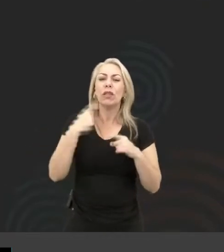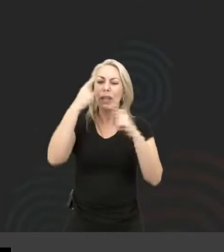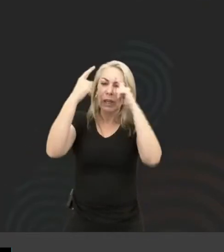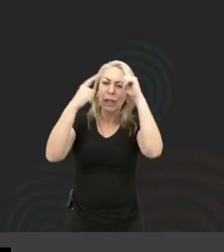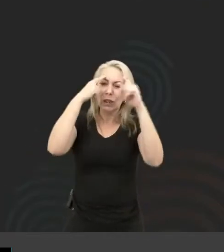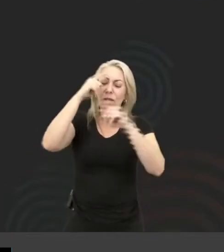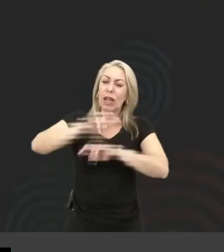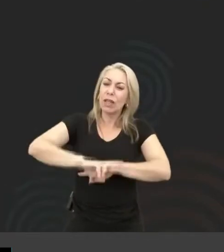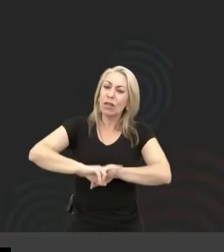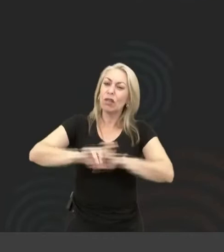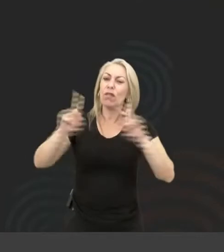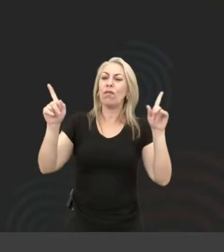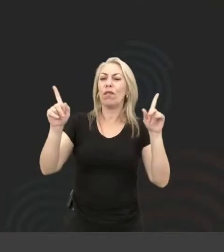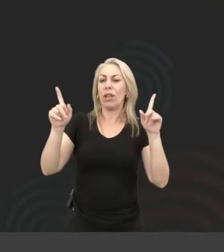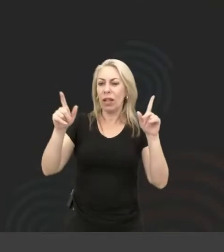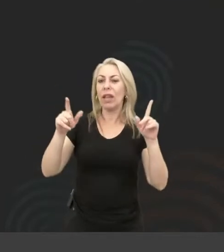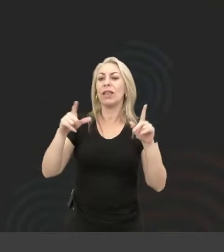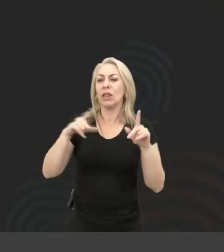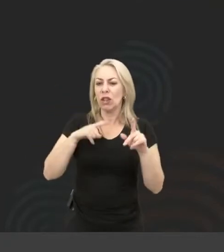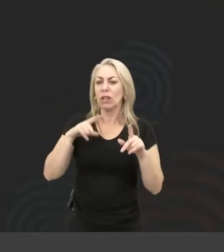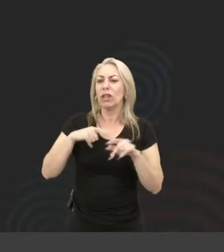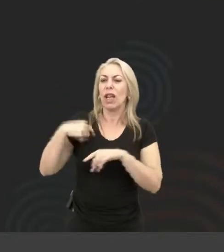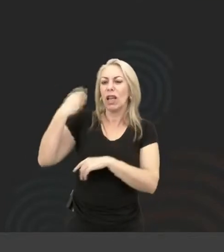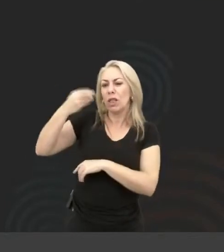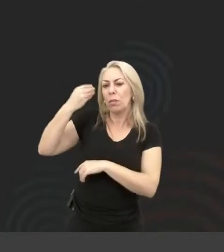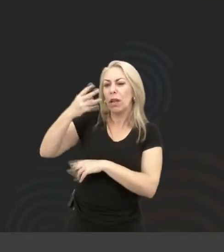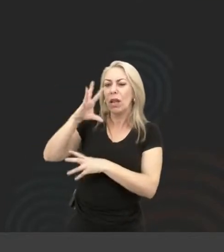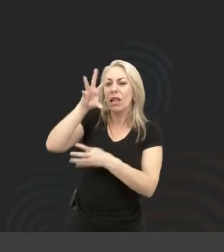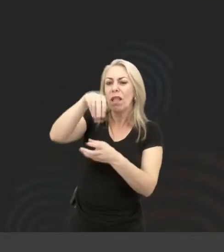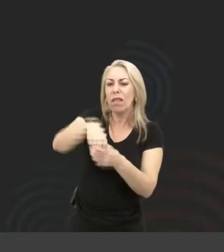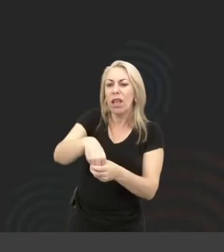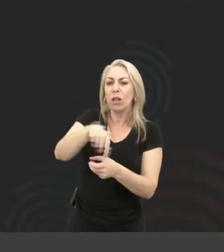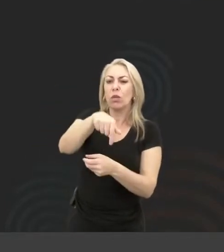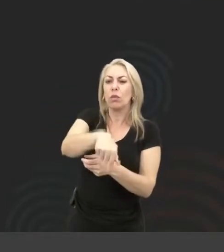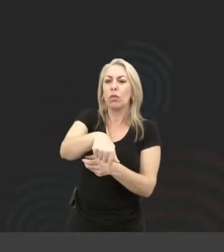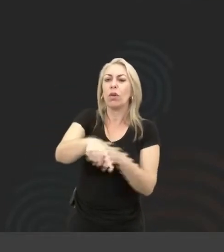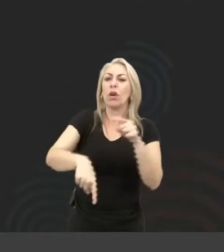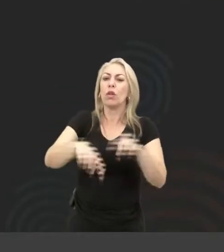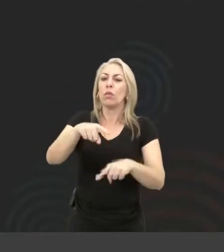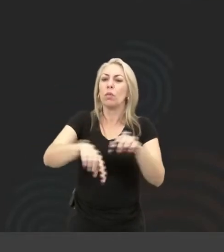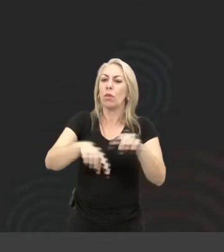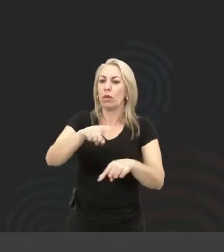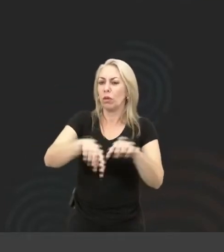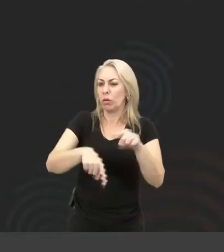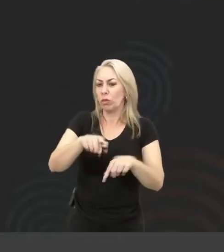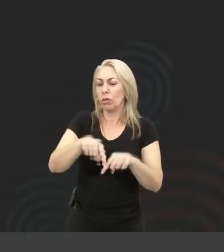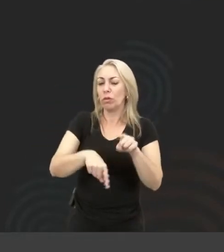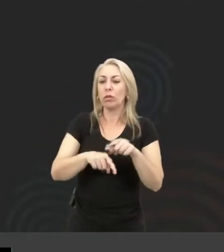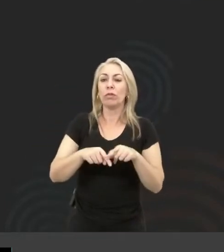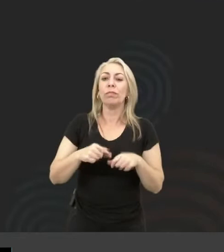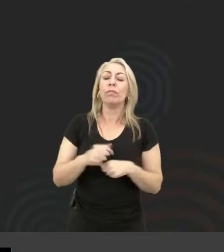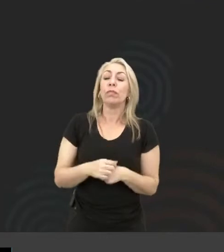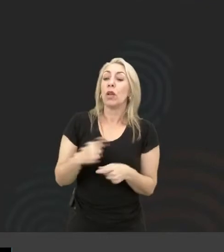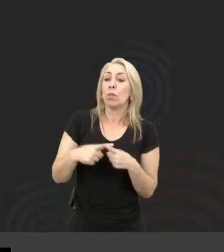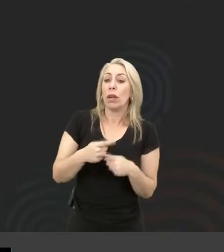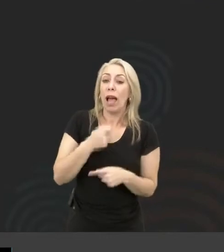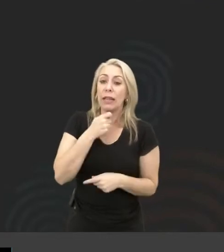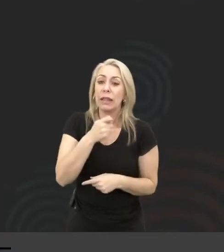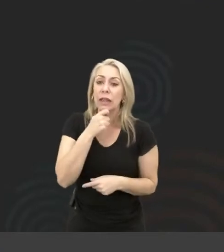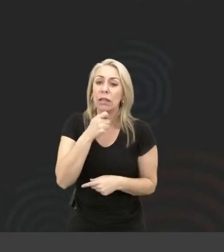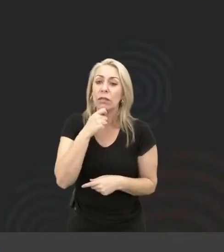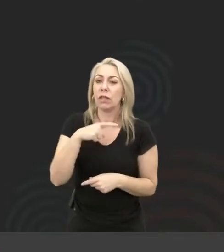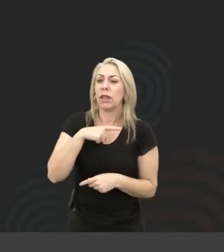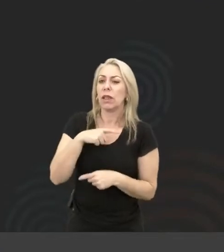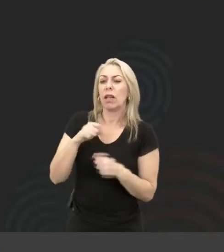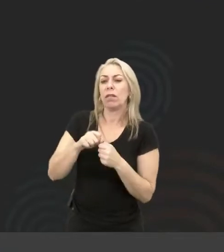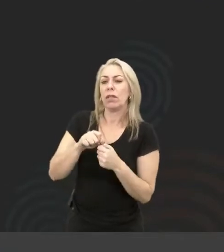Você está trazendo diferentes jornadas para dentro daquele produto, né? Então, além de todas as entrevistas que a gente tem que